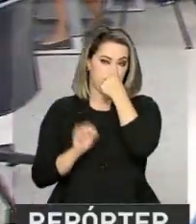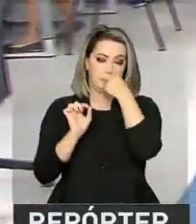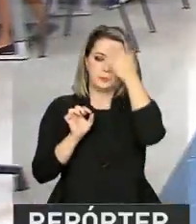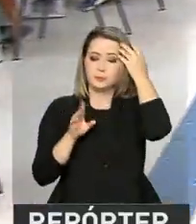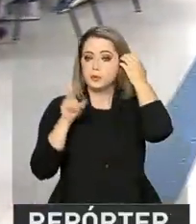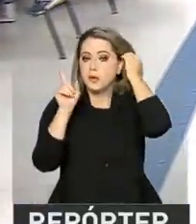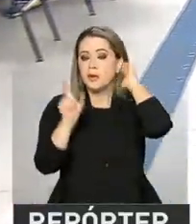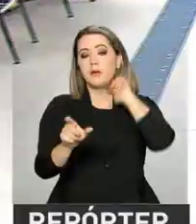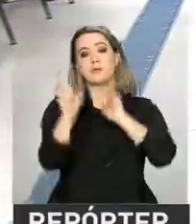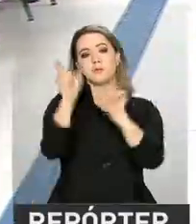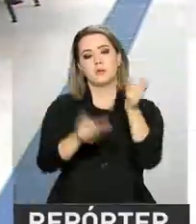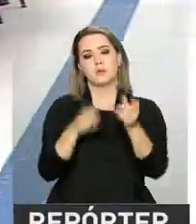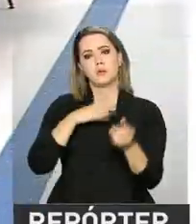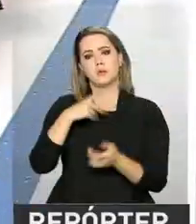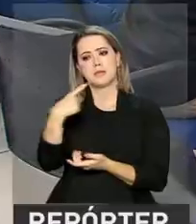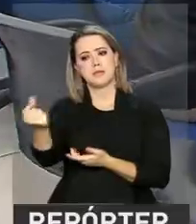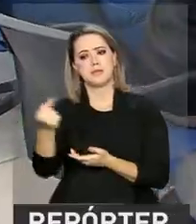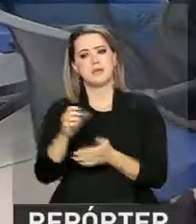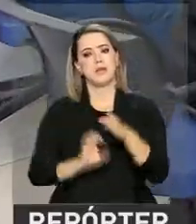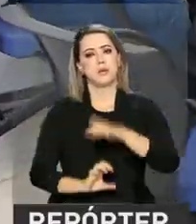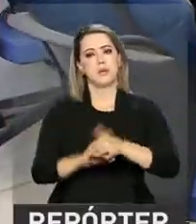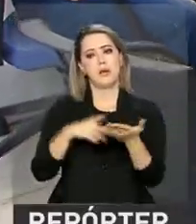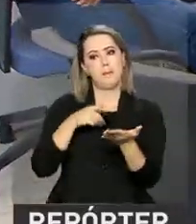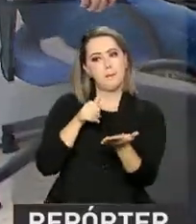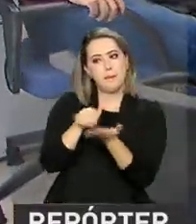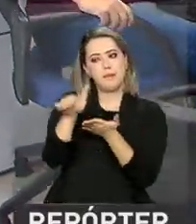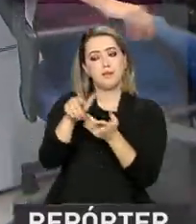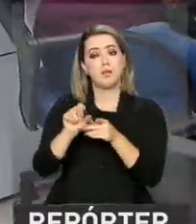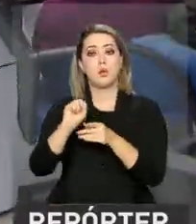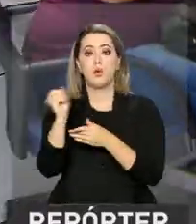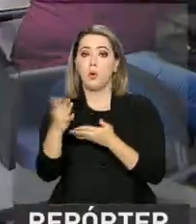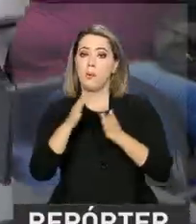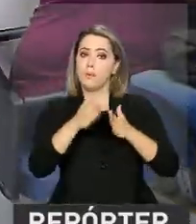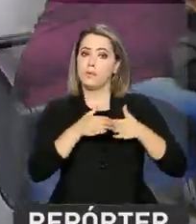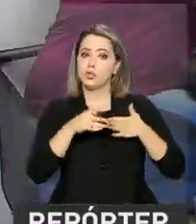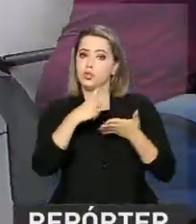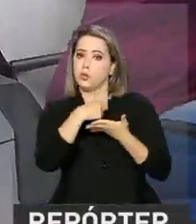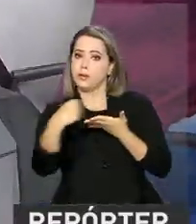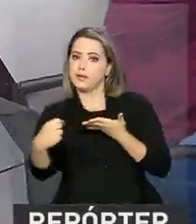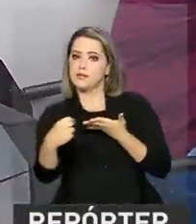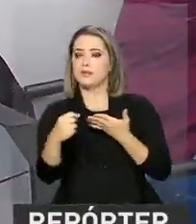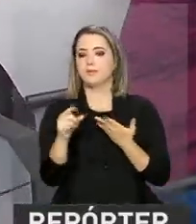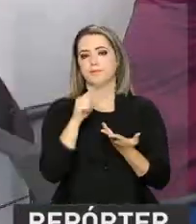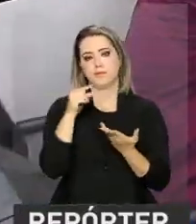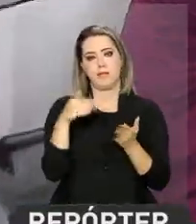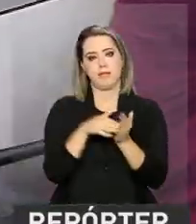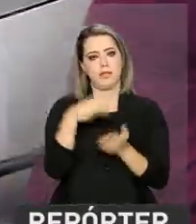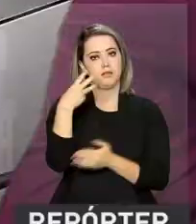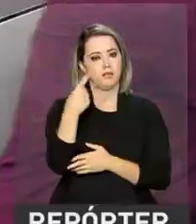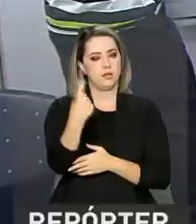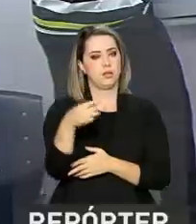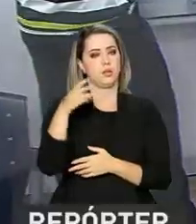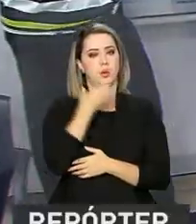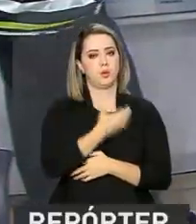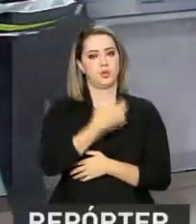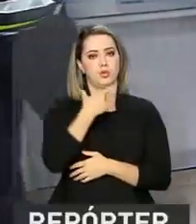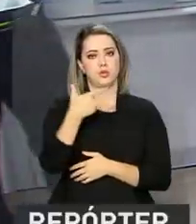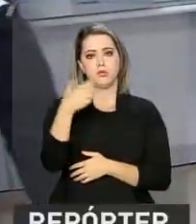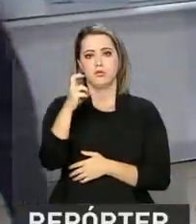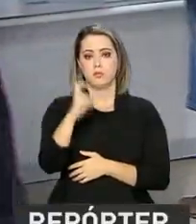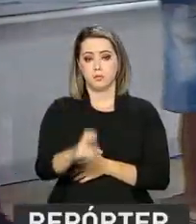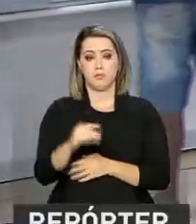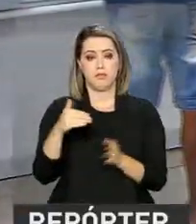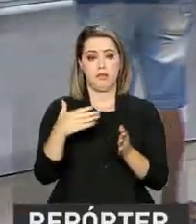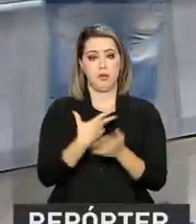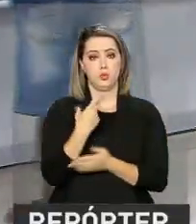dispensados por justa causa ou pediram demissão até 31 de dezembro de 2015. A data de